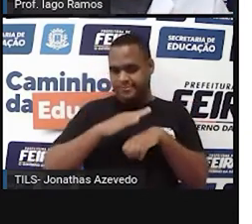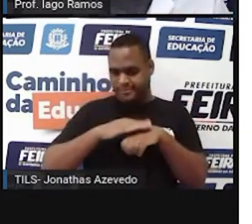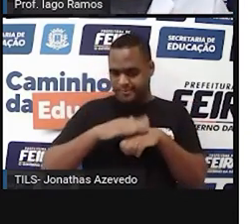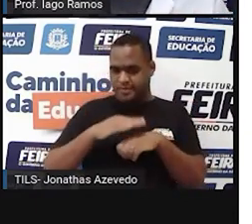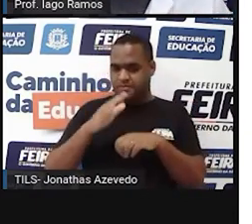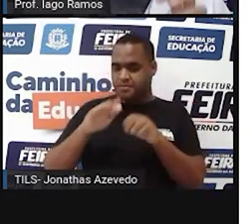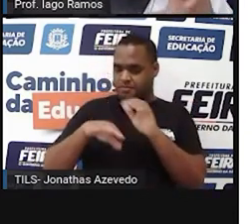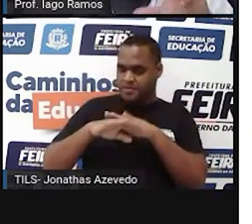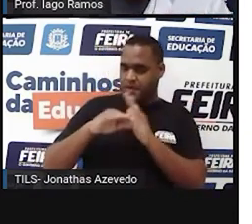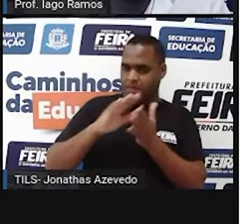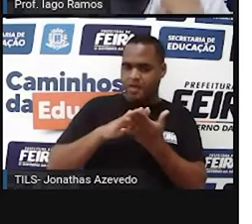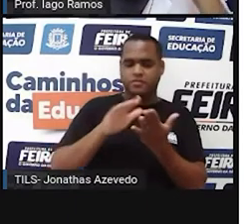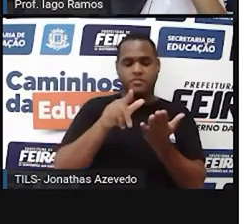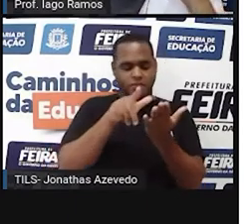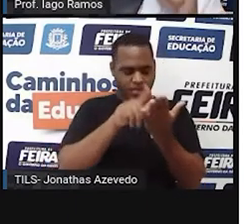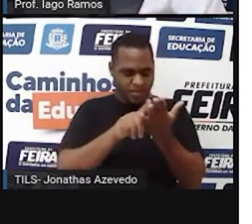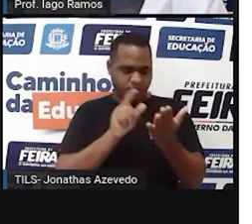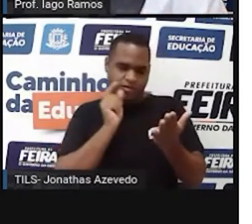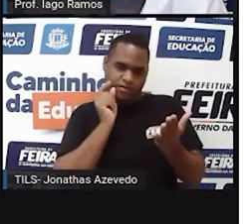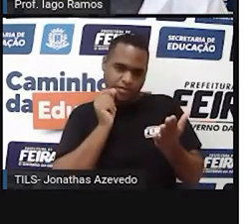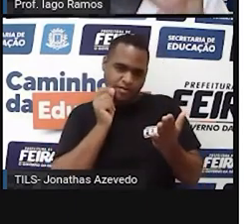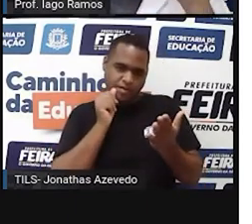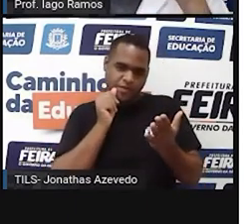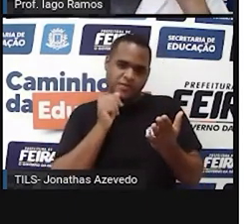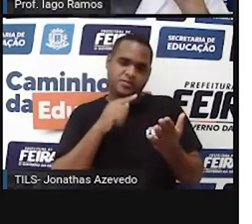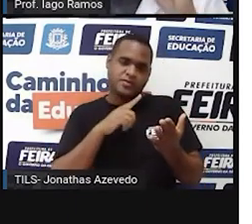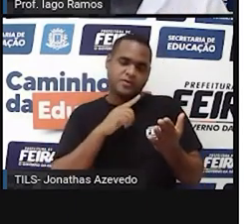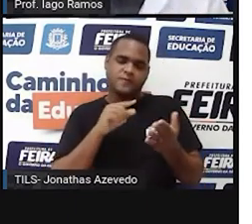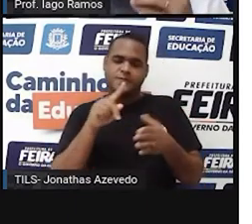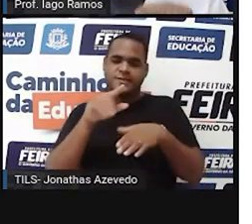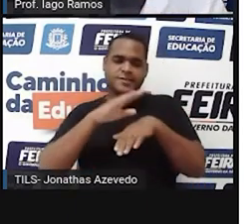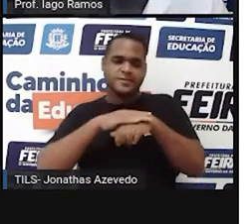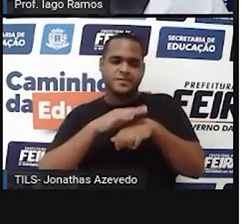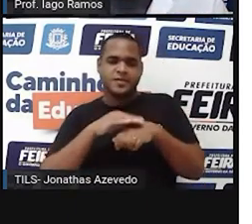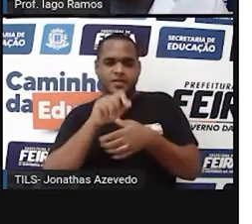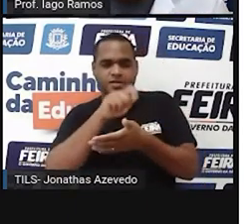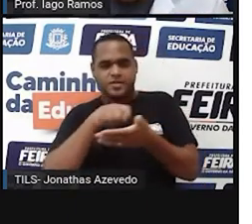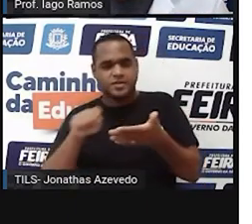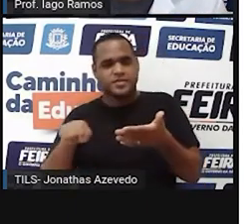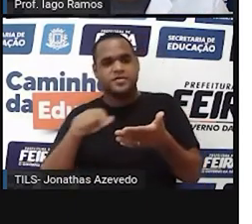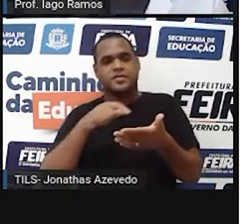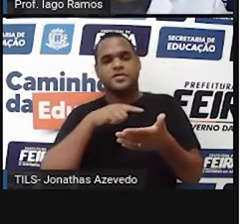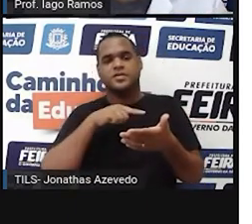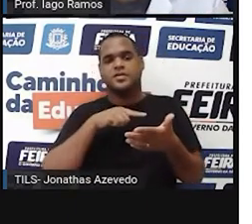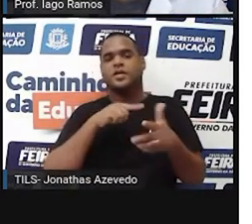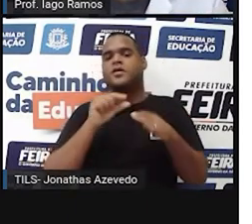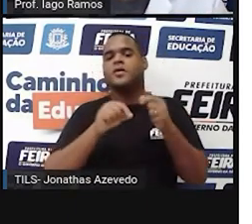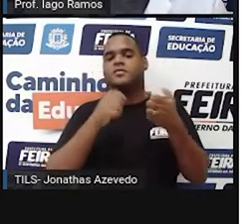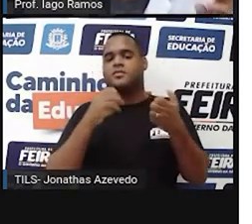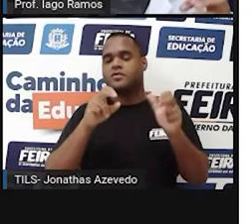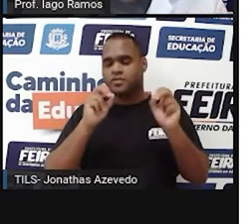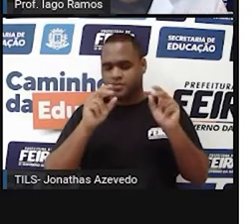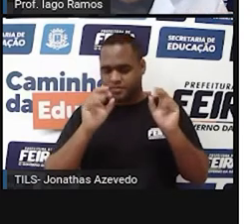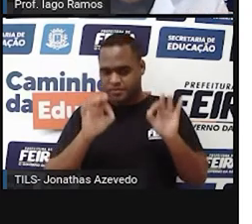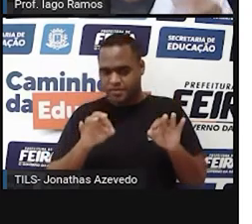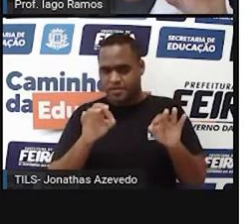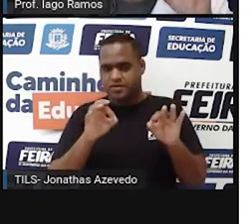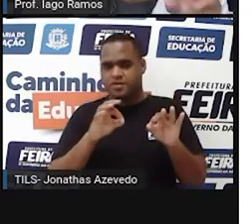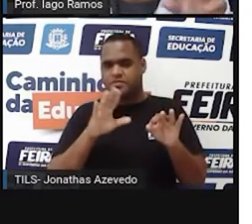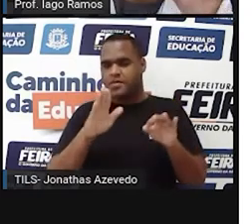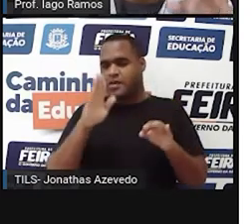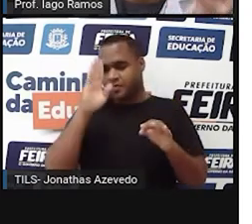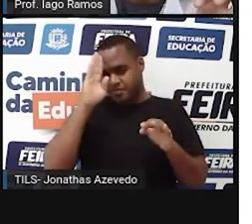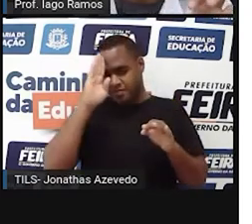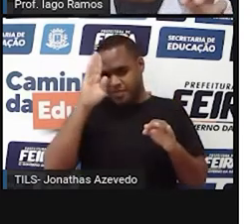mãozinha aí caderno e lápis para que você faça anotações, certo? E principalmente